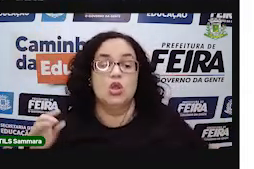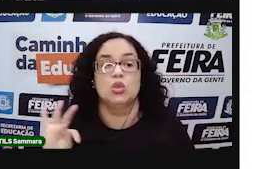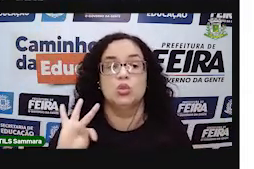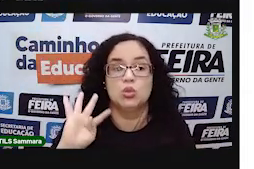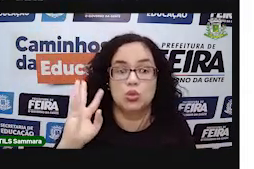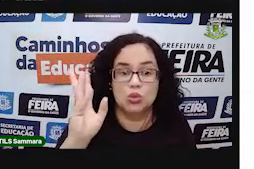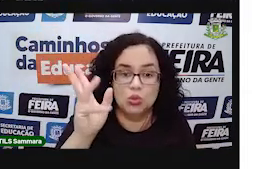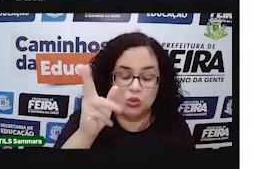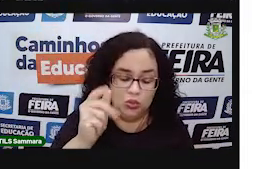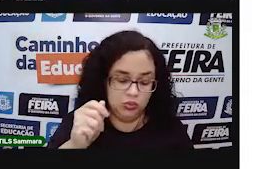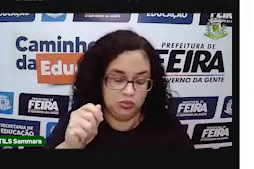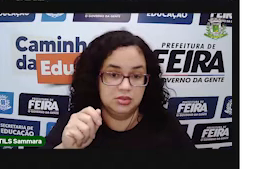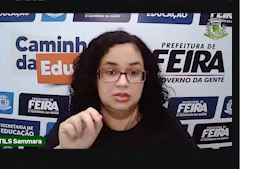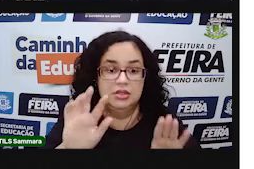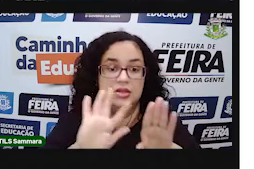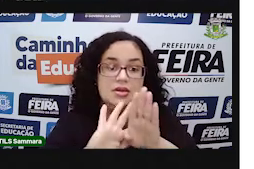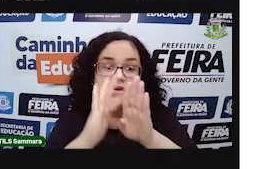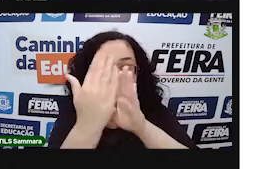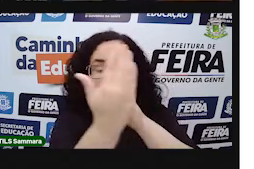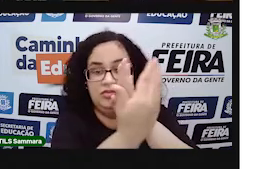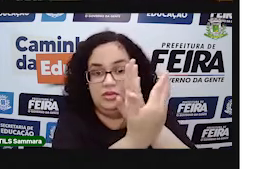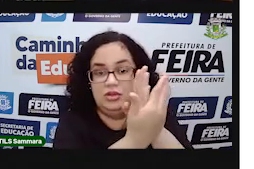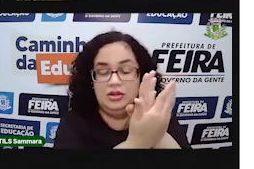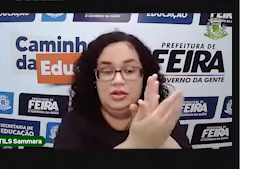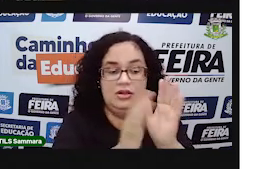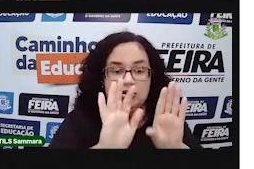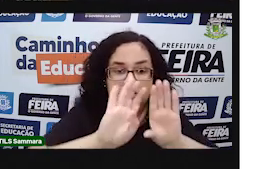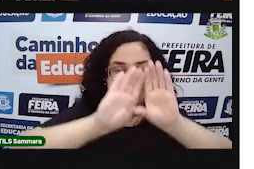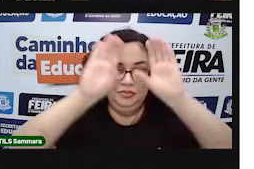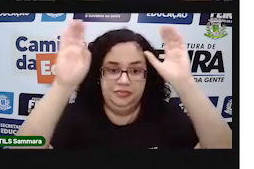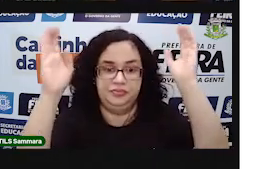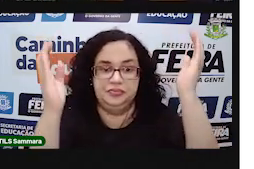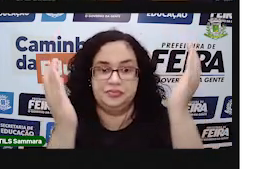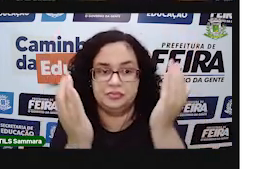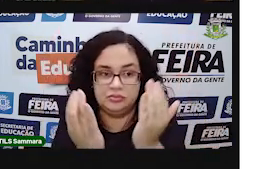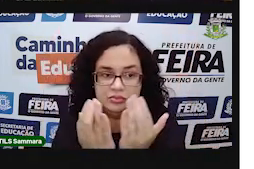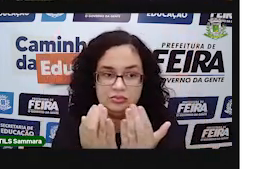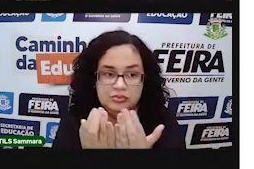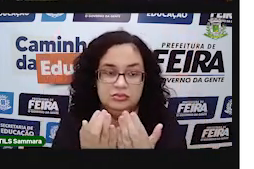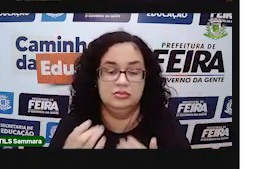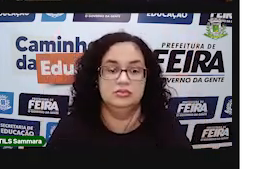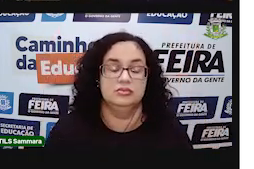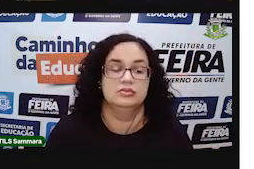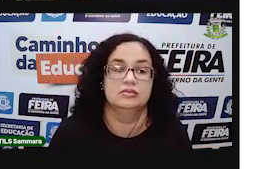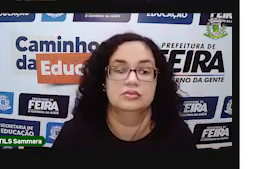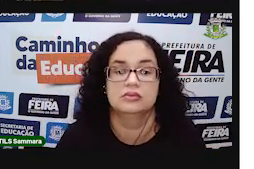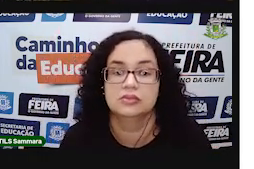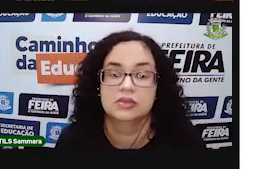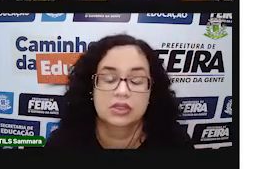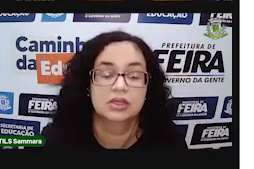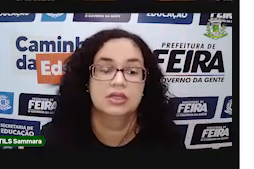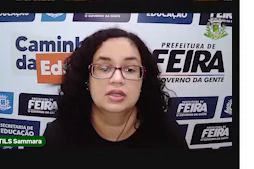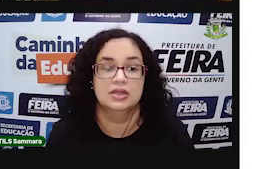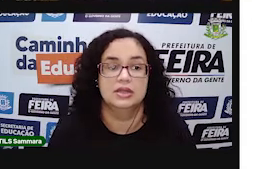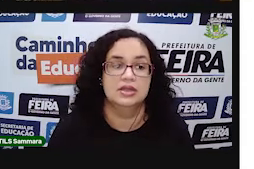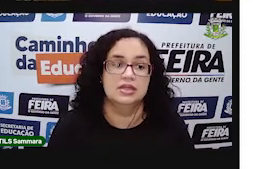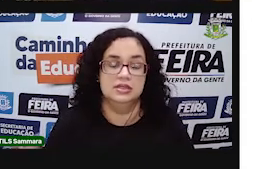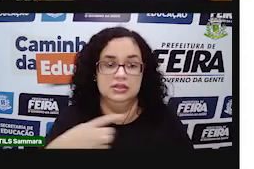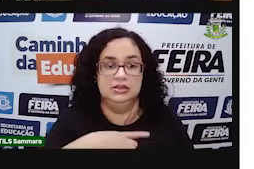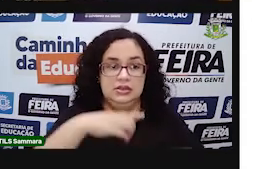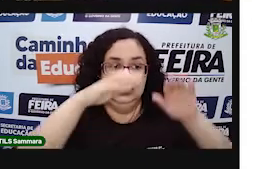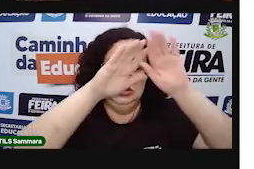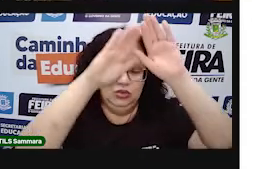Toda essa parte aqui em volta é uma parte arredondada. Então, se tem uma parte